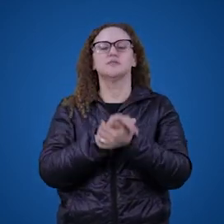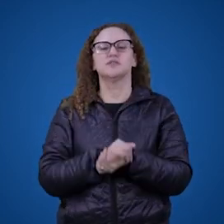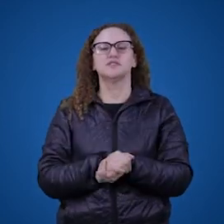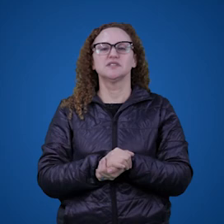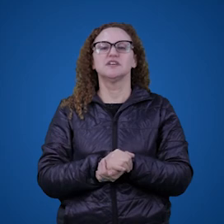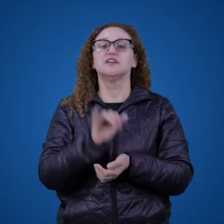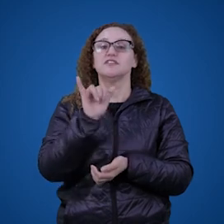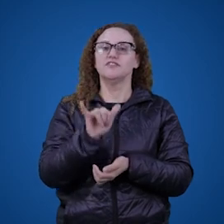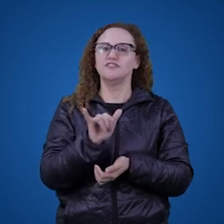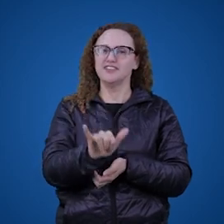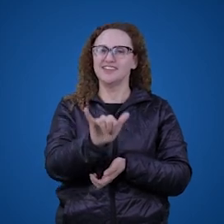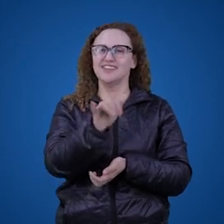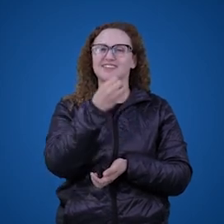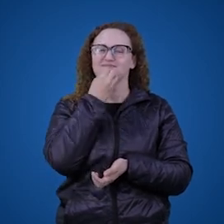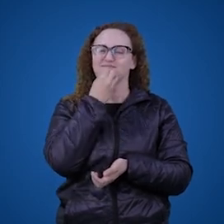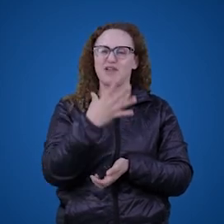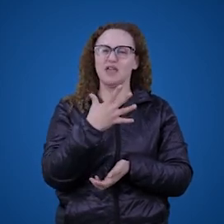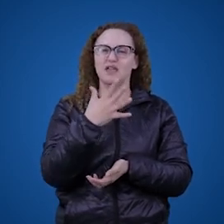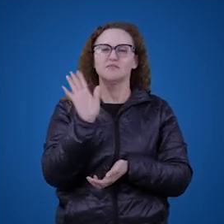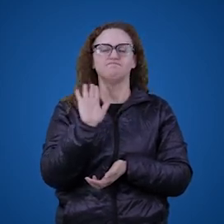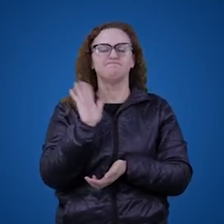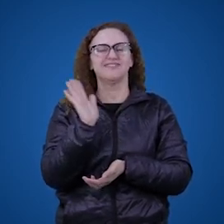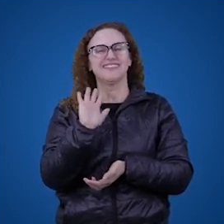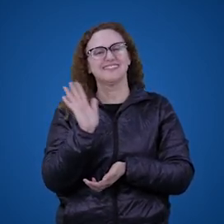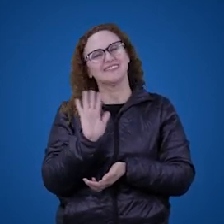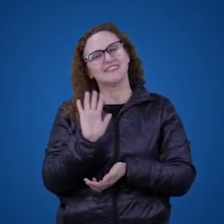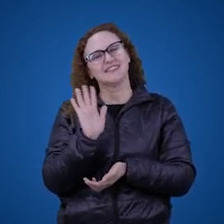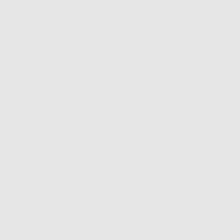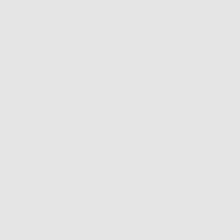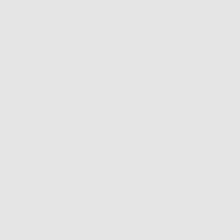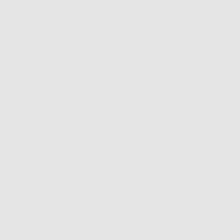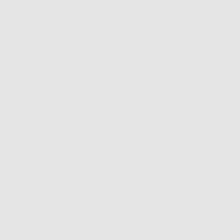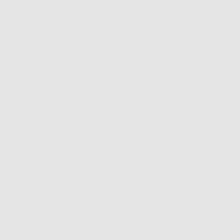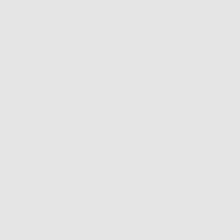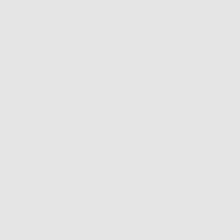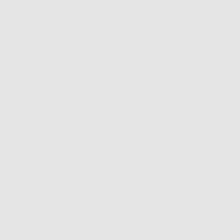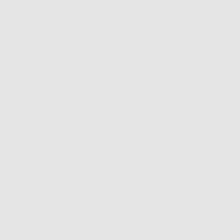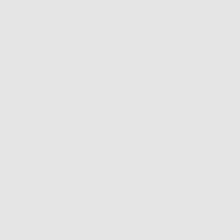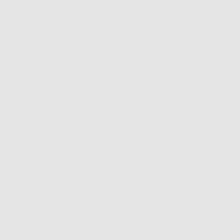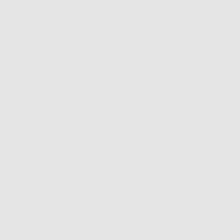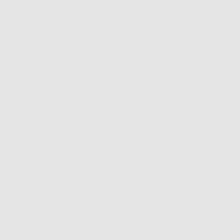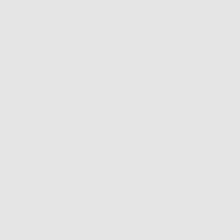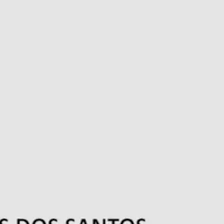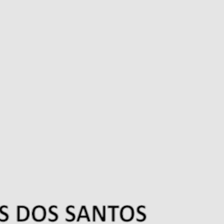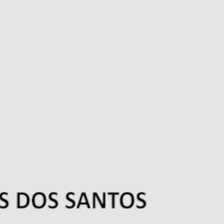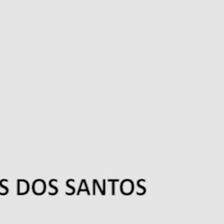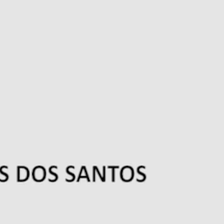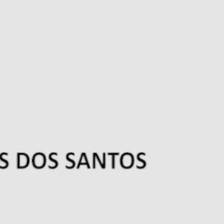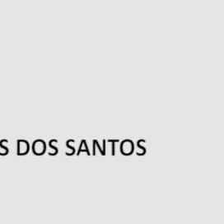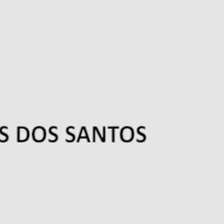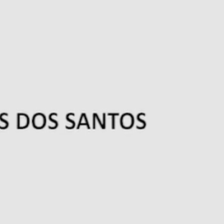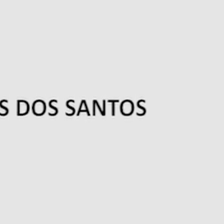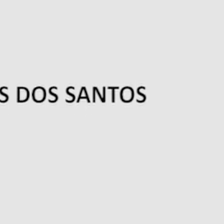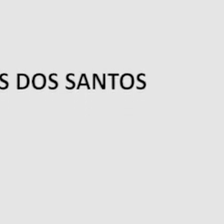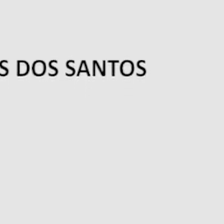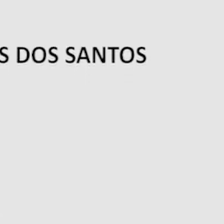breve. Fiquem bem e até mais. Tchau, tchau, tchau,